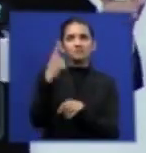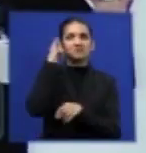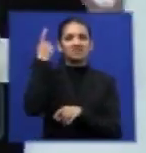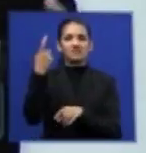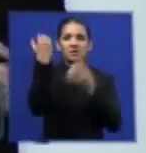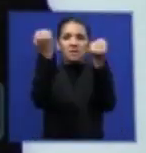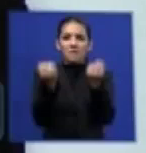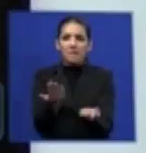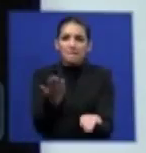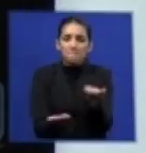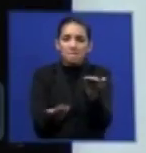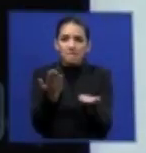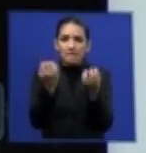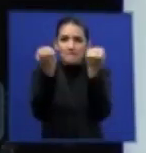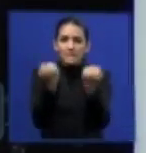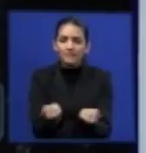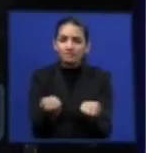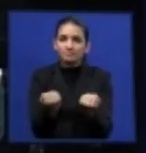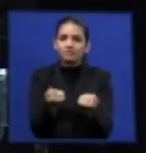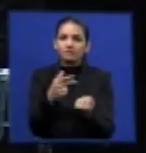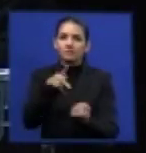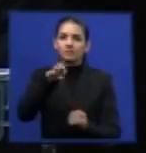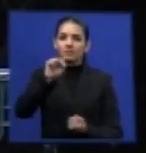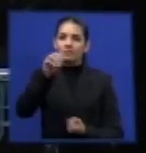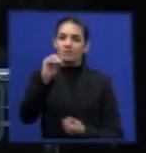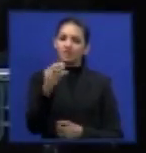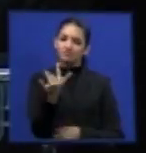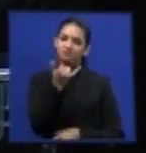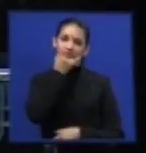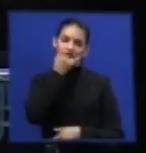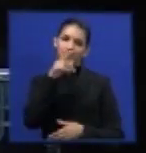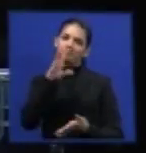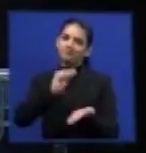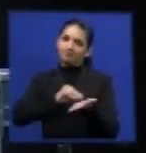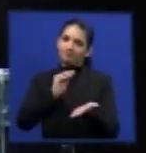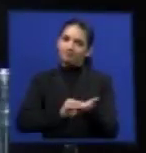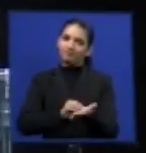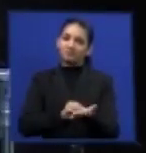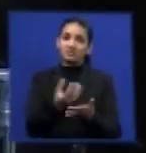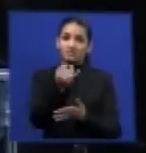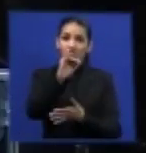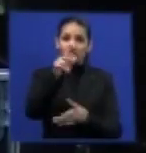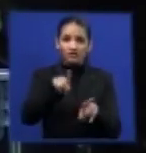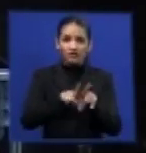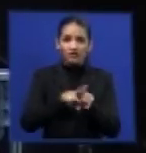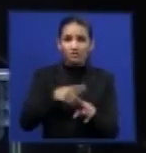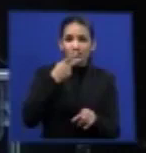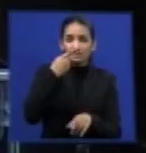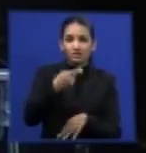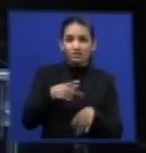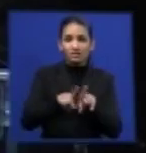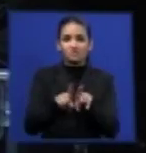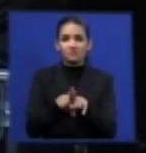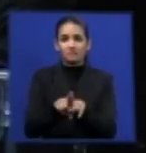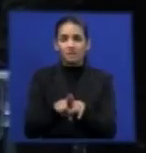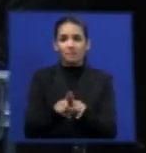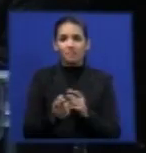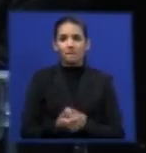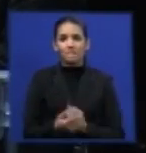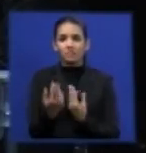o dado, me desculpe, não é completo. Se for falar, como mencionou